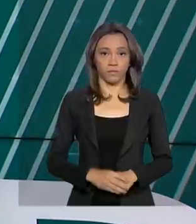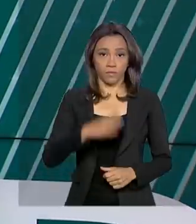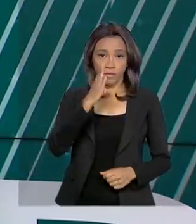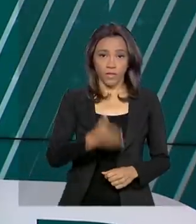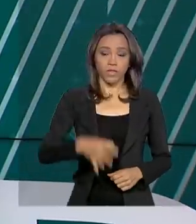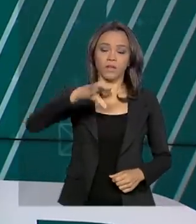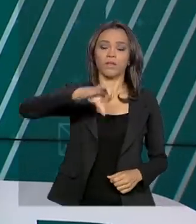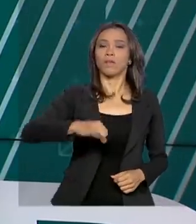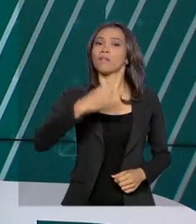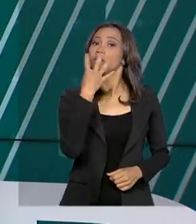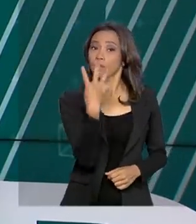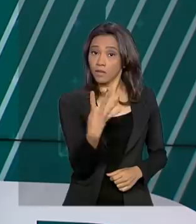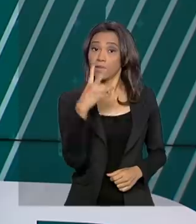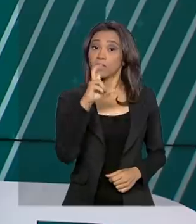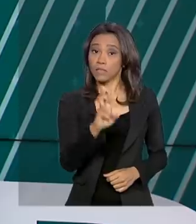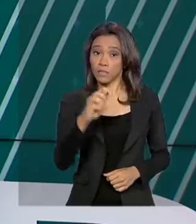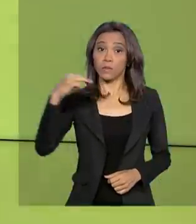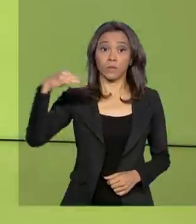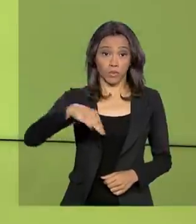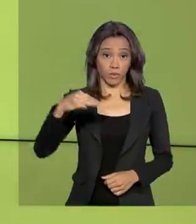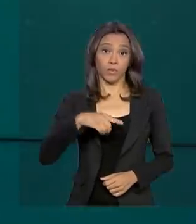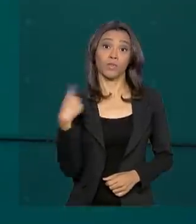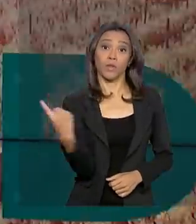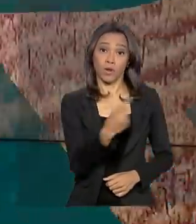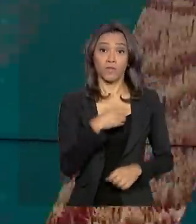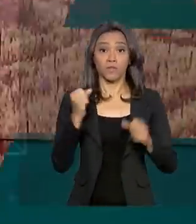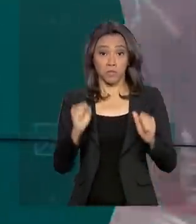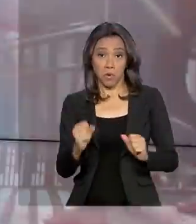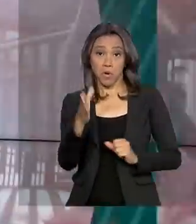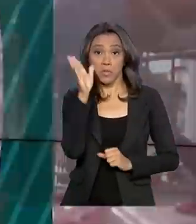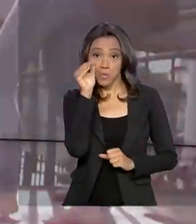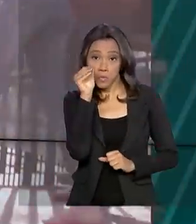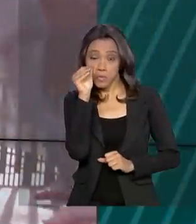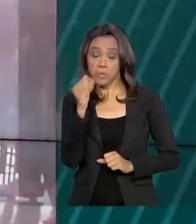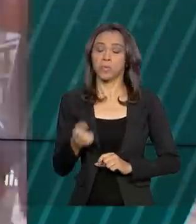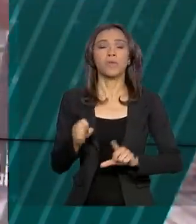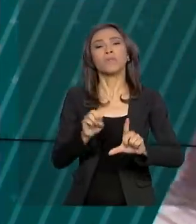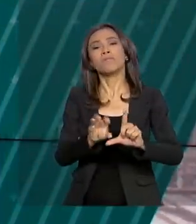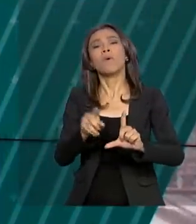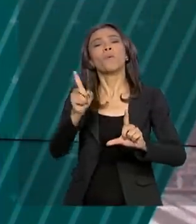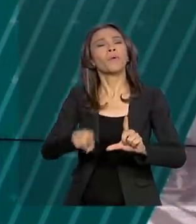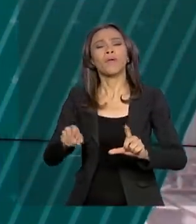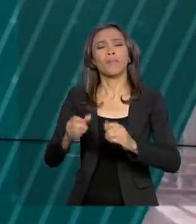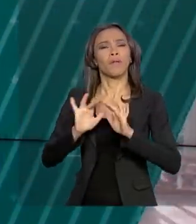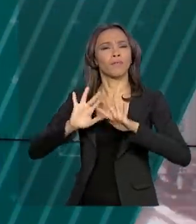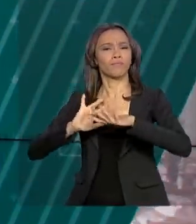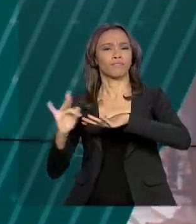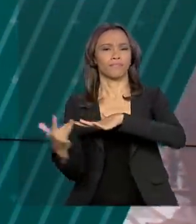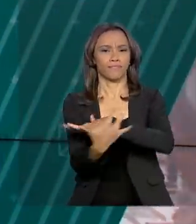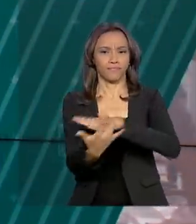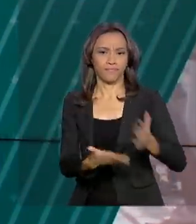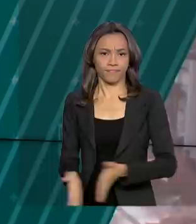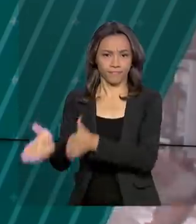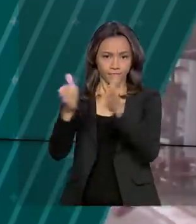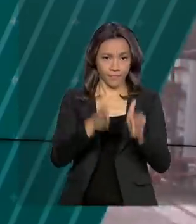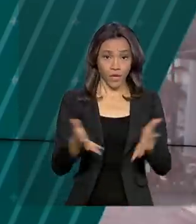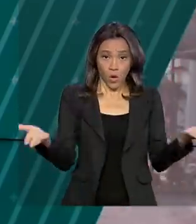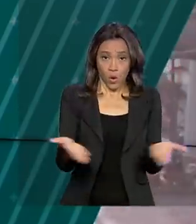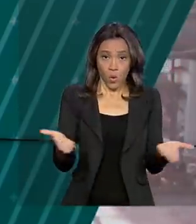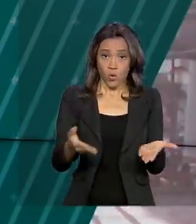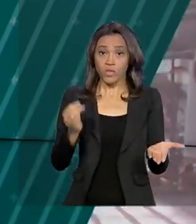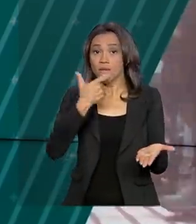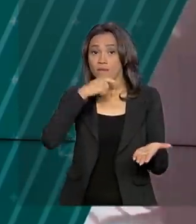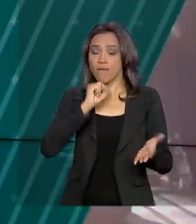São 9 horas e 45 minutos, estamos ao vivo também pelas redes sociais. A partir de hoje, trabalhadores